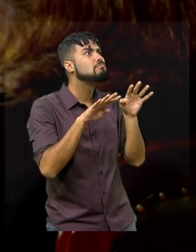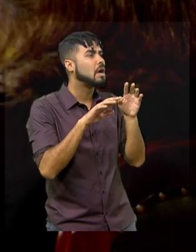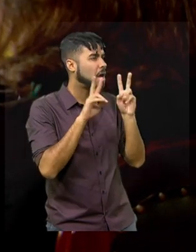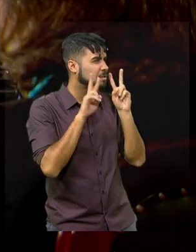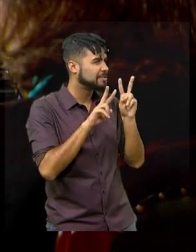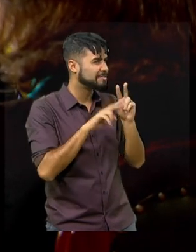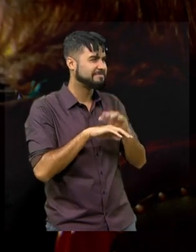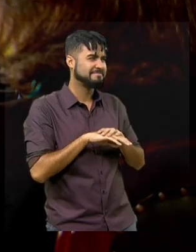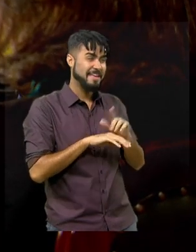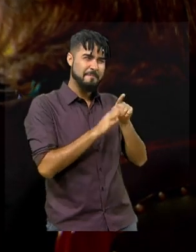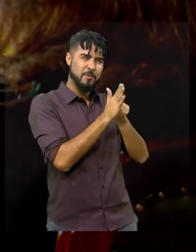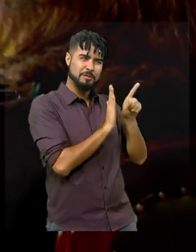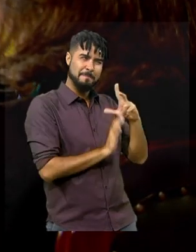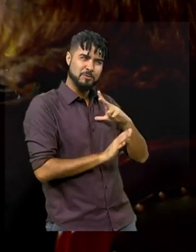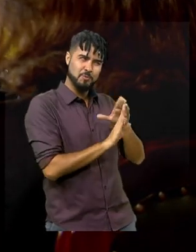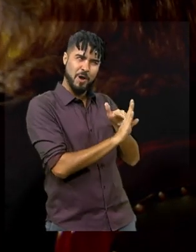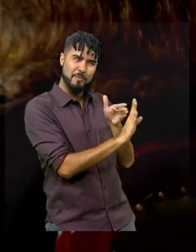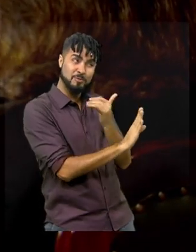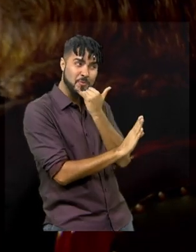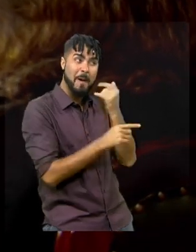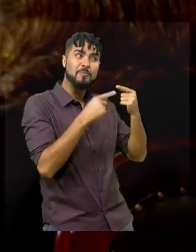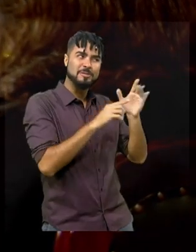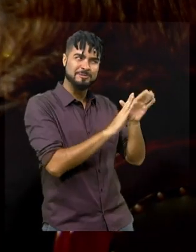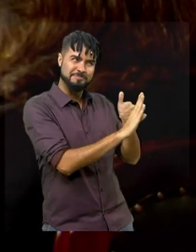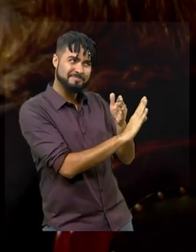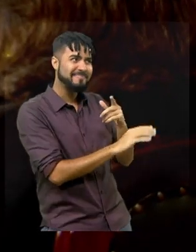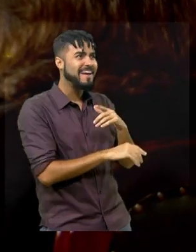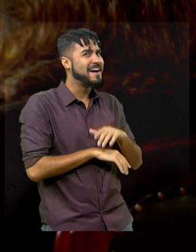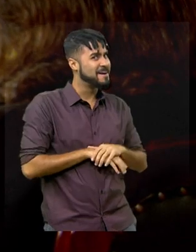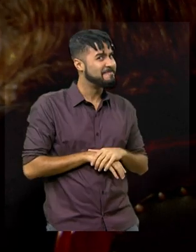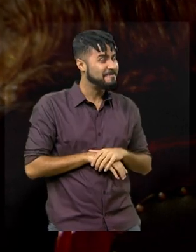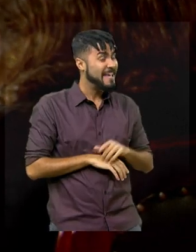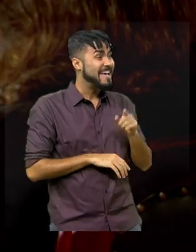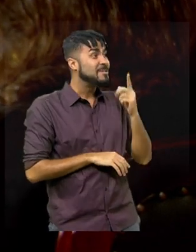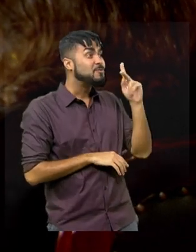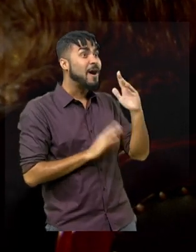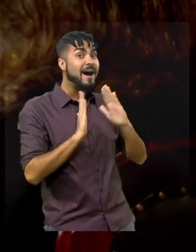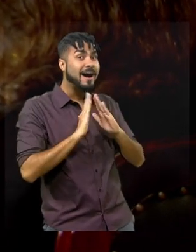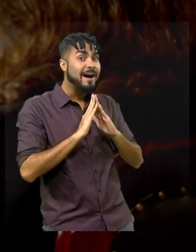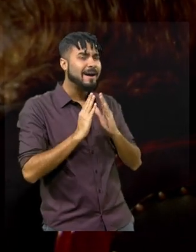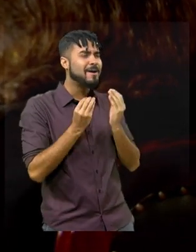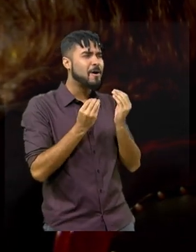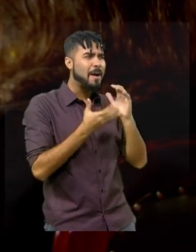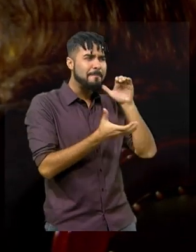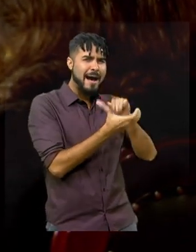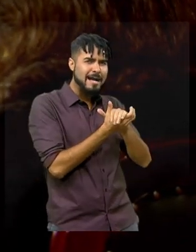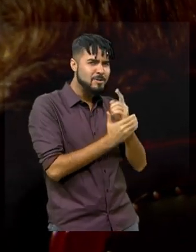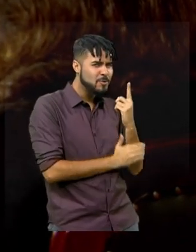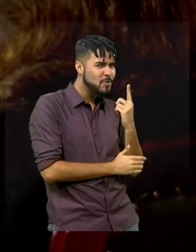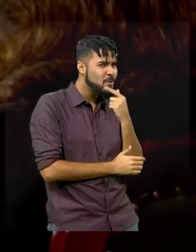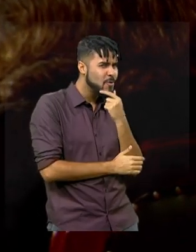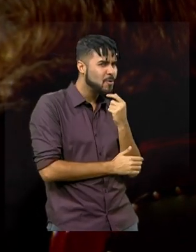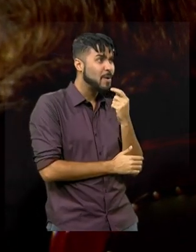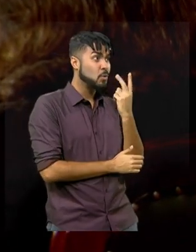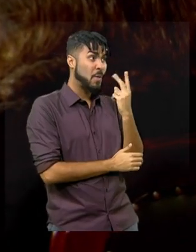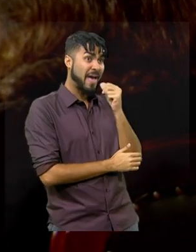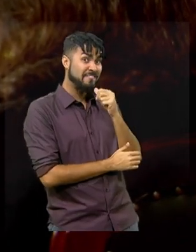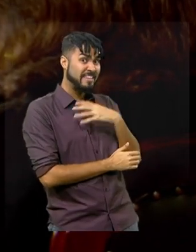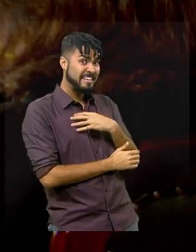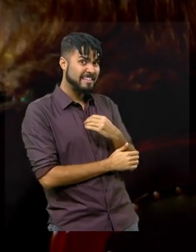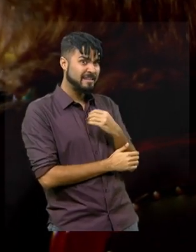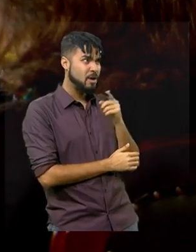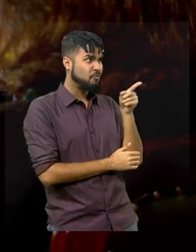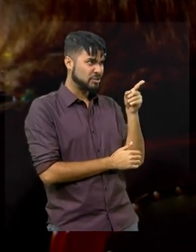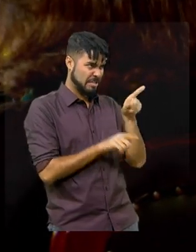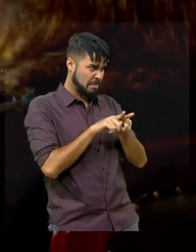não é política não, é pessoal. Eu quero saber o seguinte, se em casa, marido, duas filhas, também assim, Simone